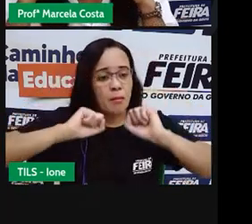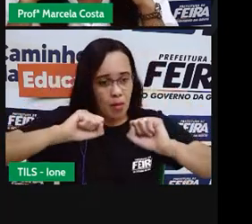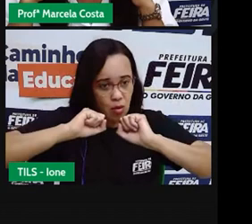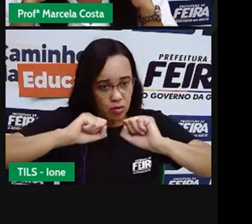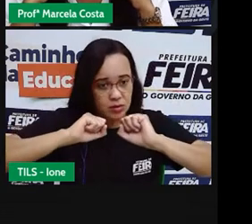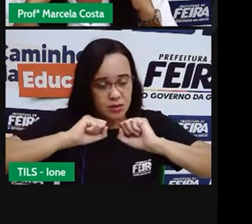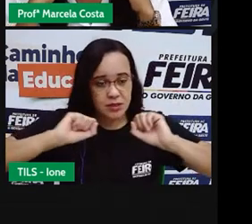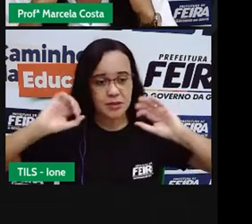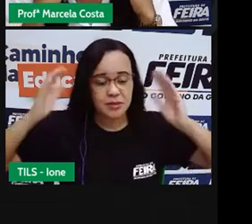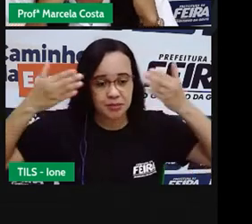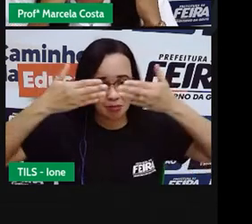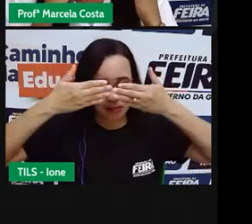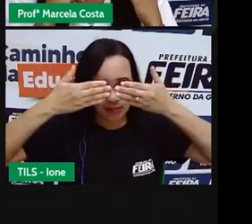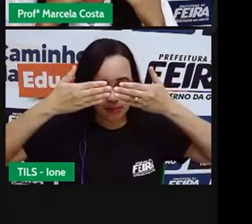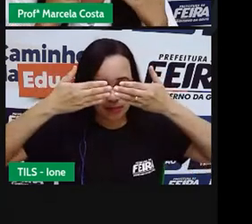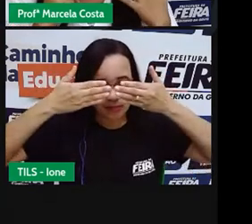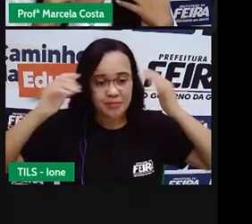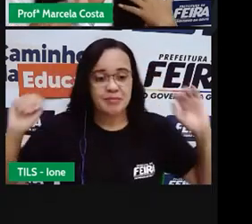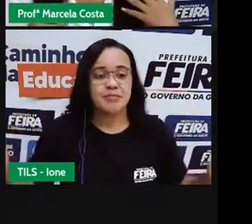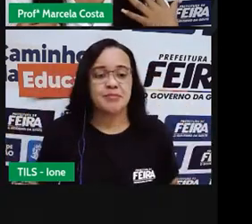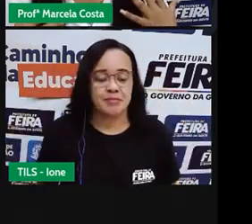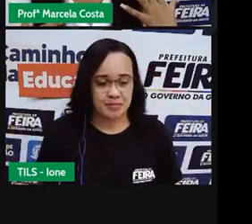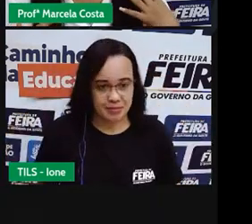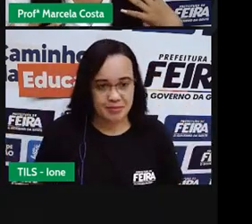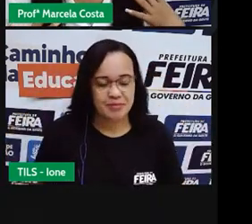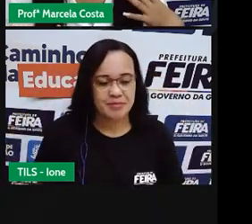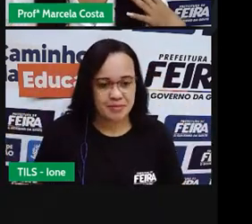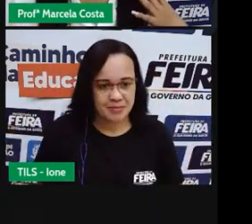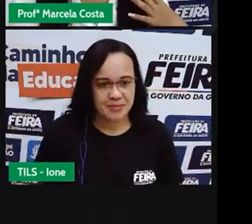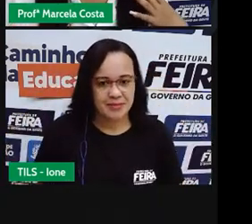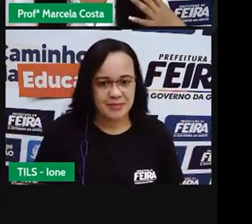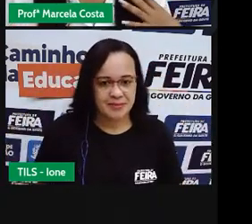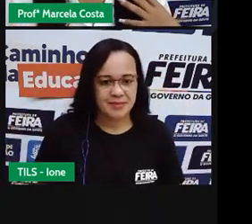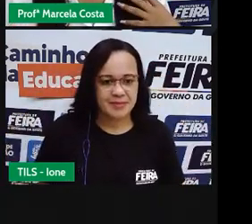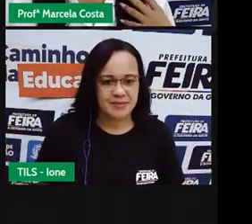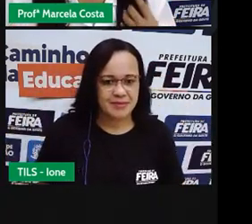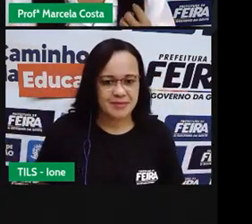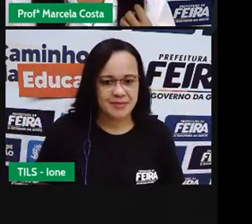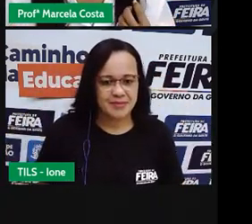Nos seus olhos Para que você Não enxergue E aí você vai